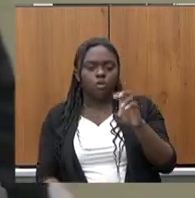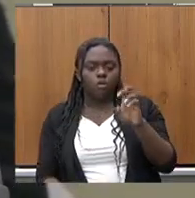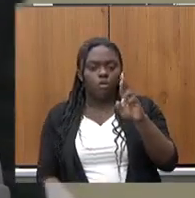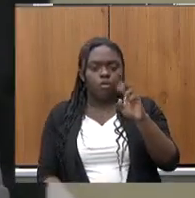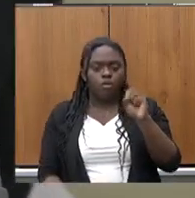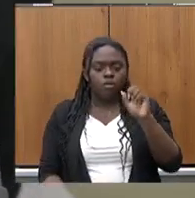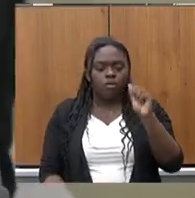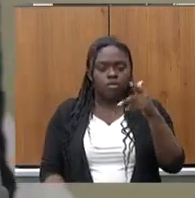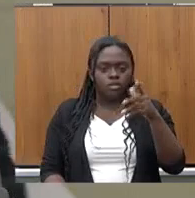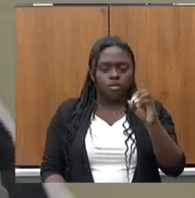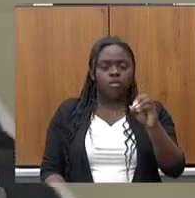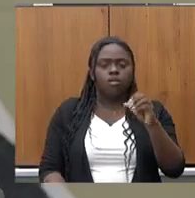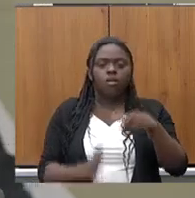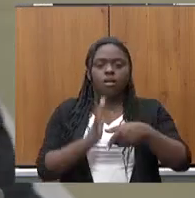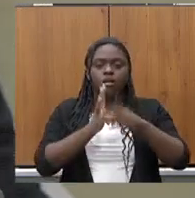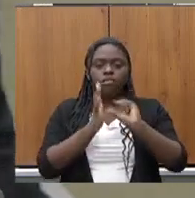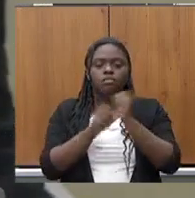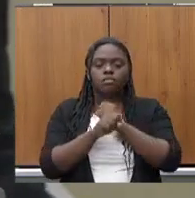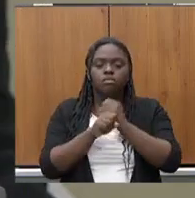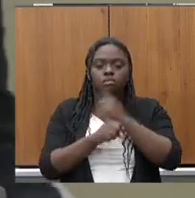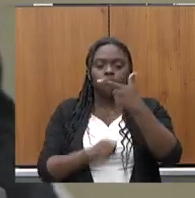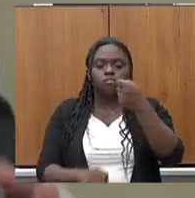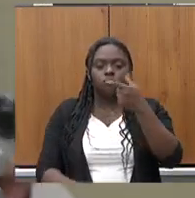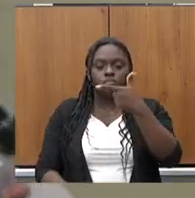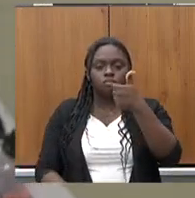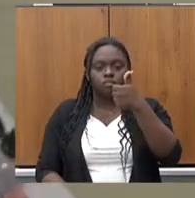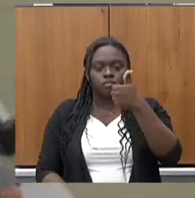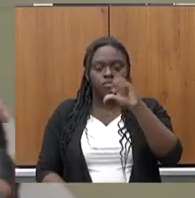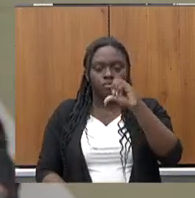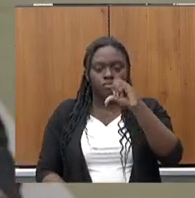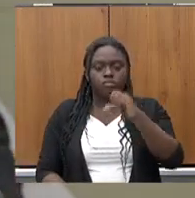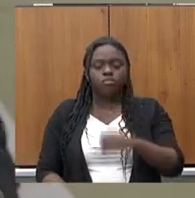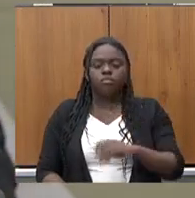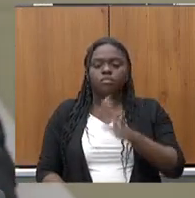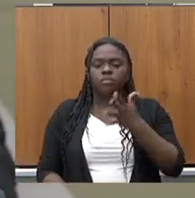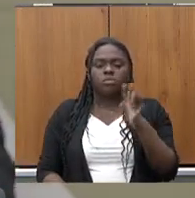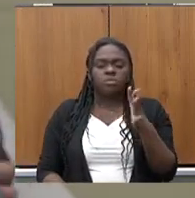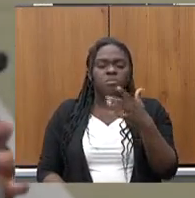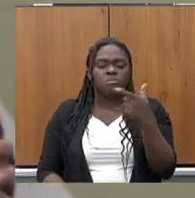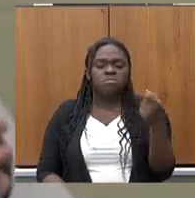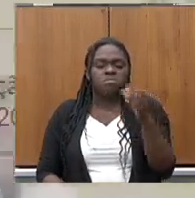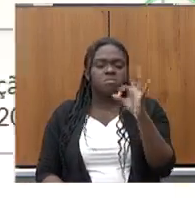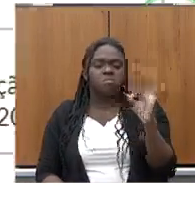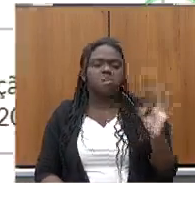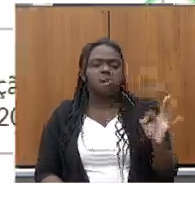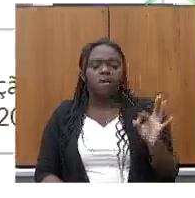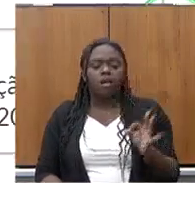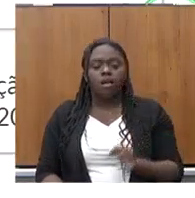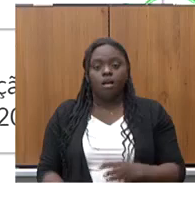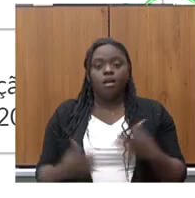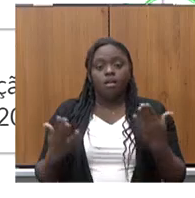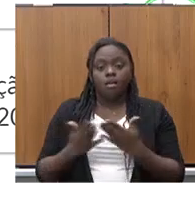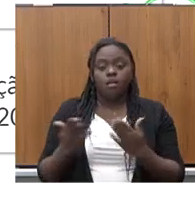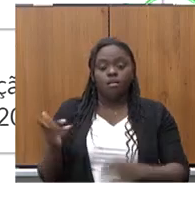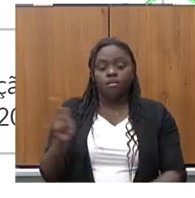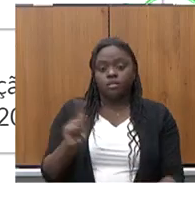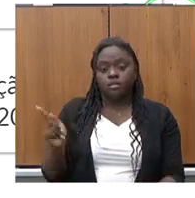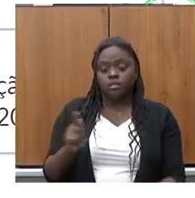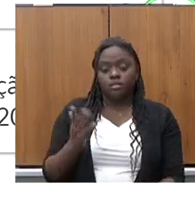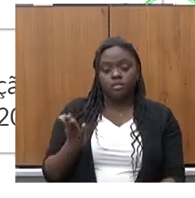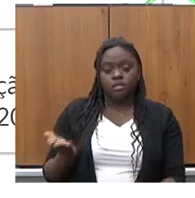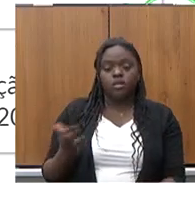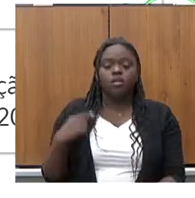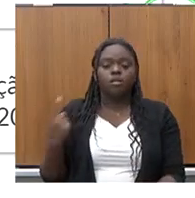antes de 2019 girava em torno de 20%. E, nesta gestão, nós